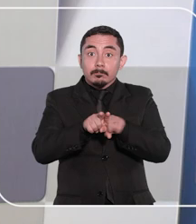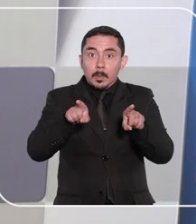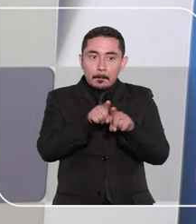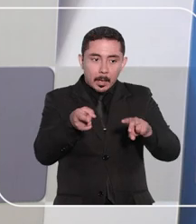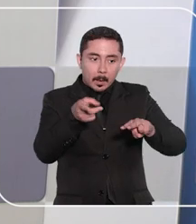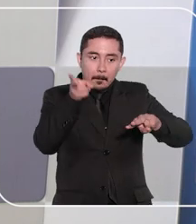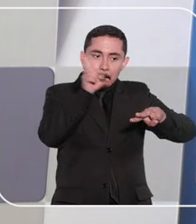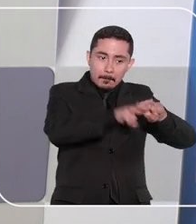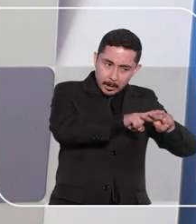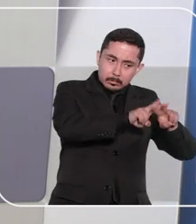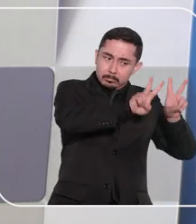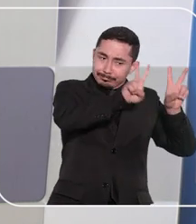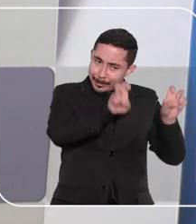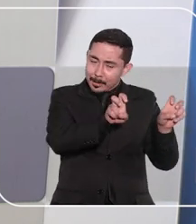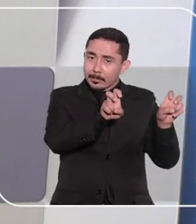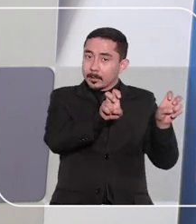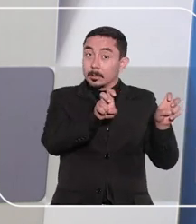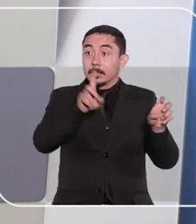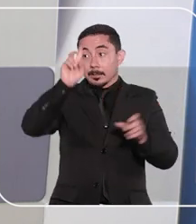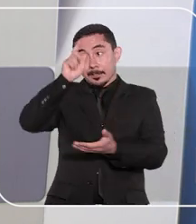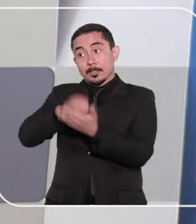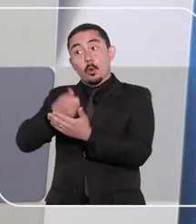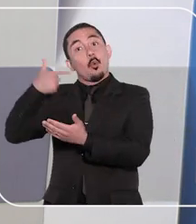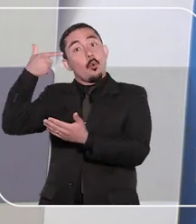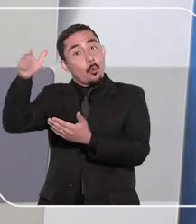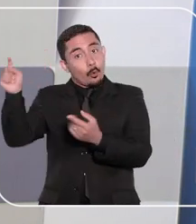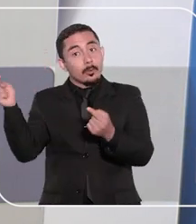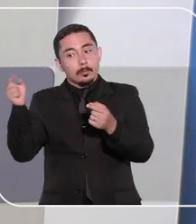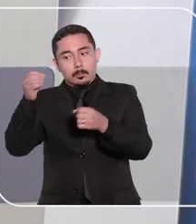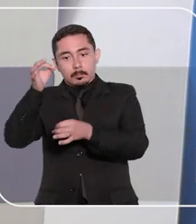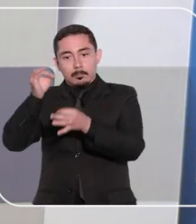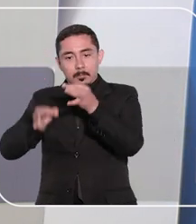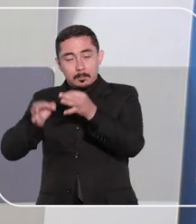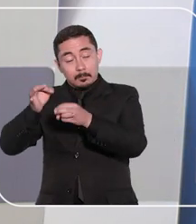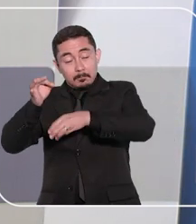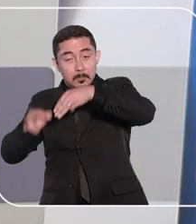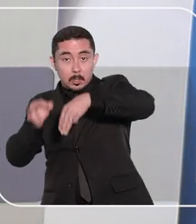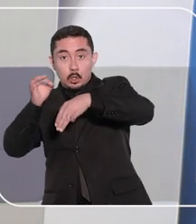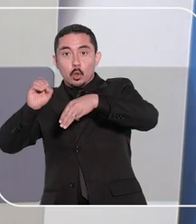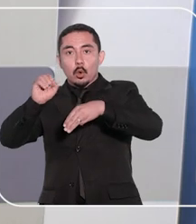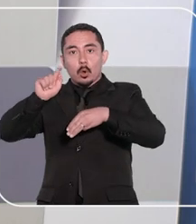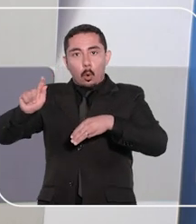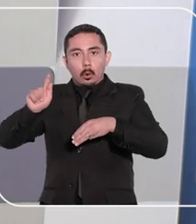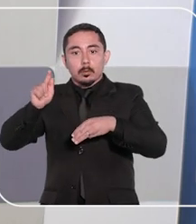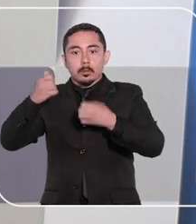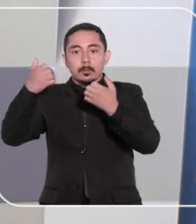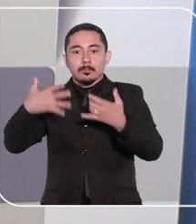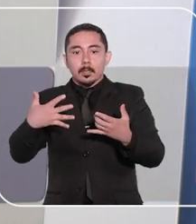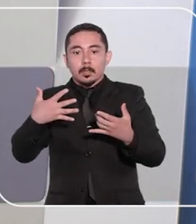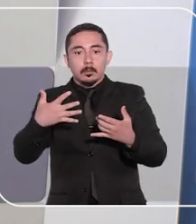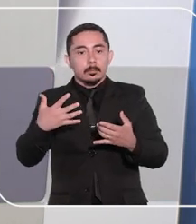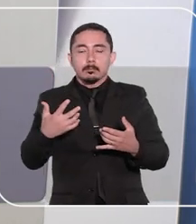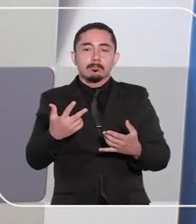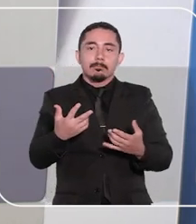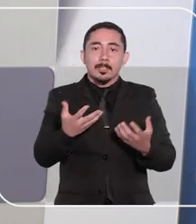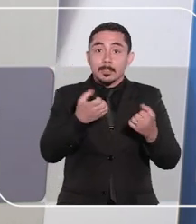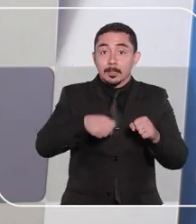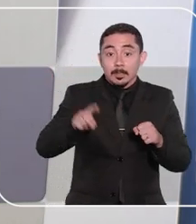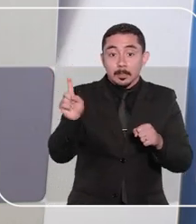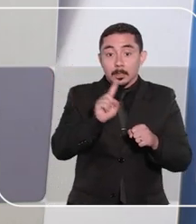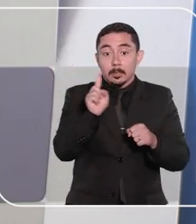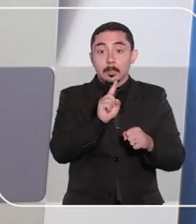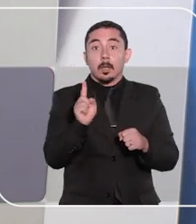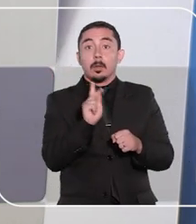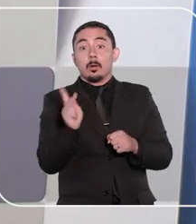falar em prisão, outra decisão do ministro vice-presidente Og Fernandes, no plantão judiciário, foi a de negar